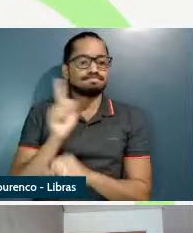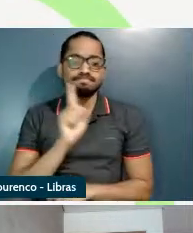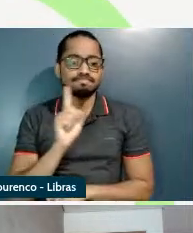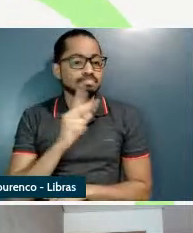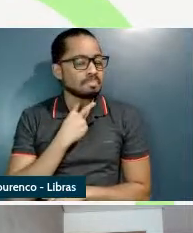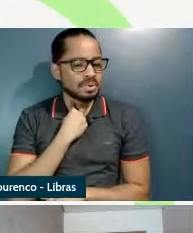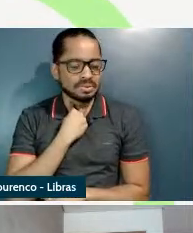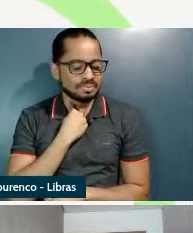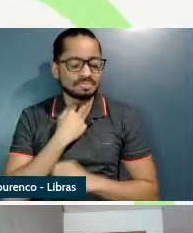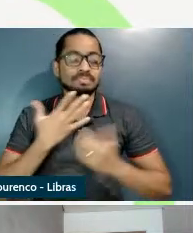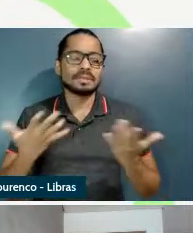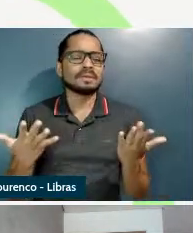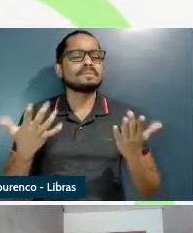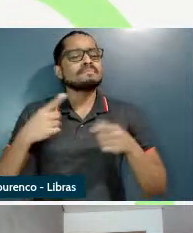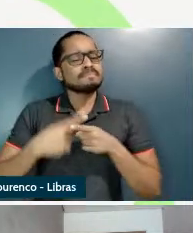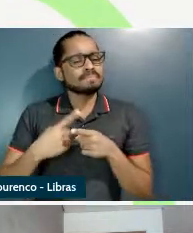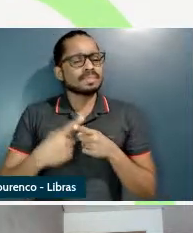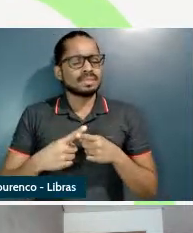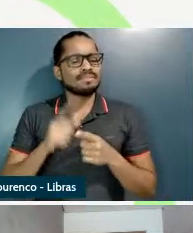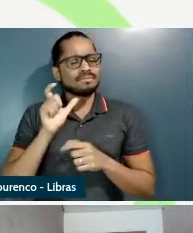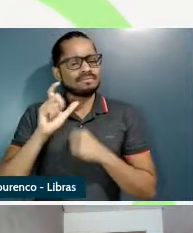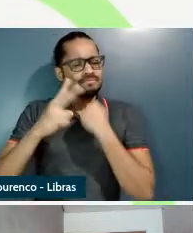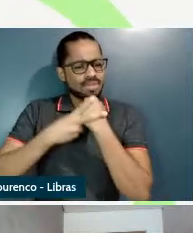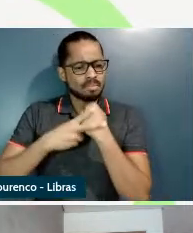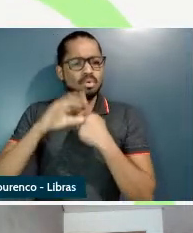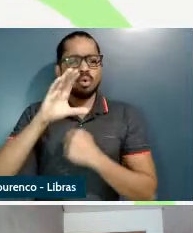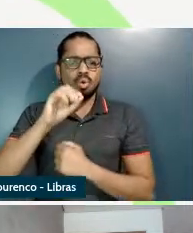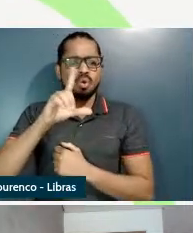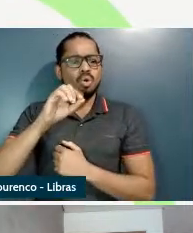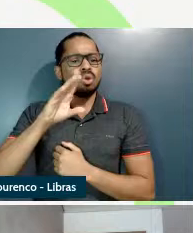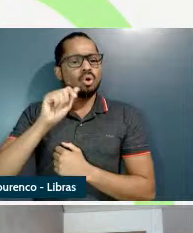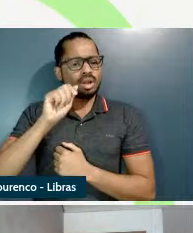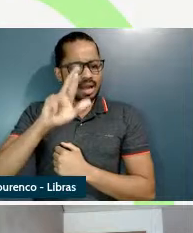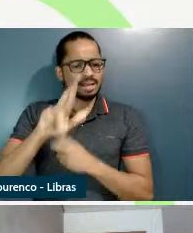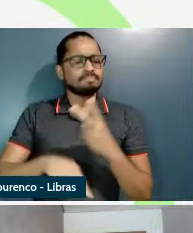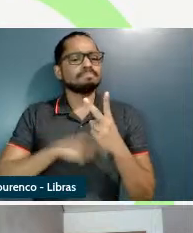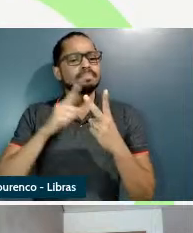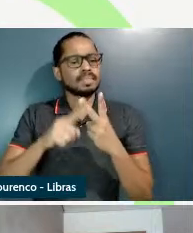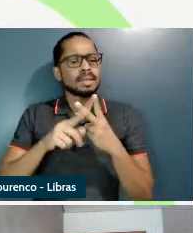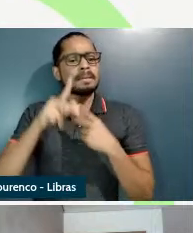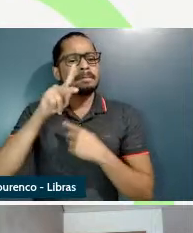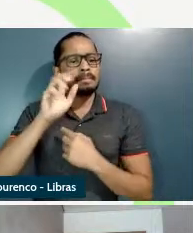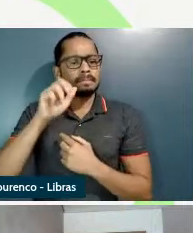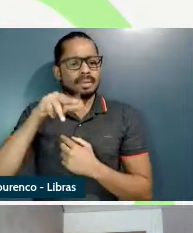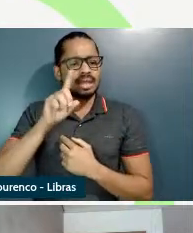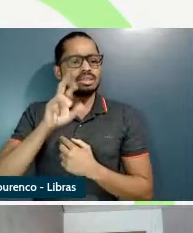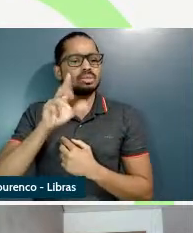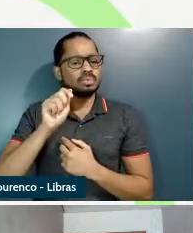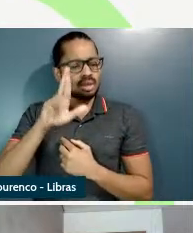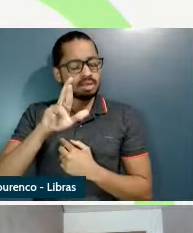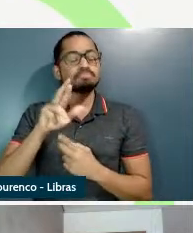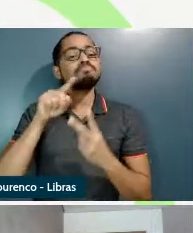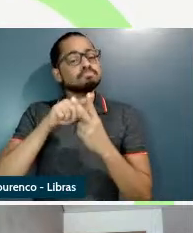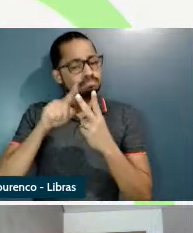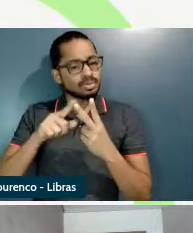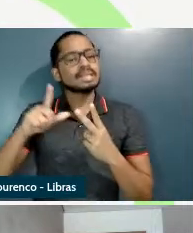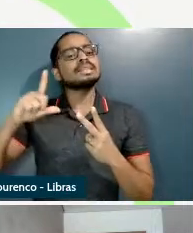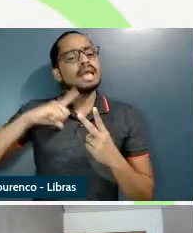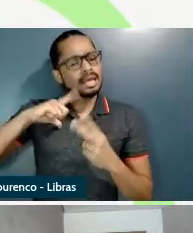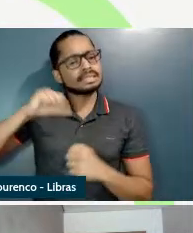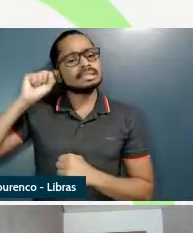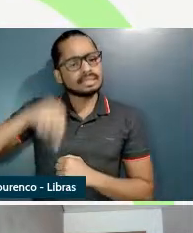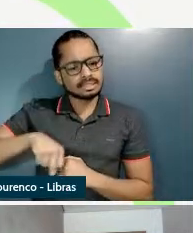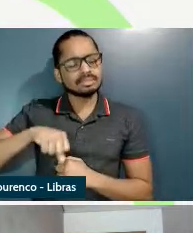pendurar façam parte da classe de mudança de estado locativo eles não apresentam o sentido idiosincrático de continência